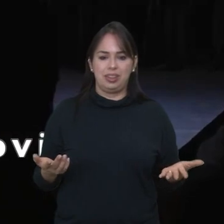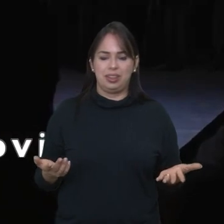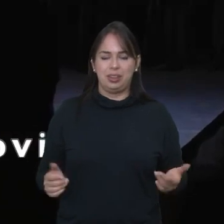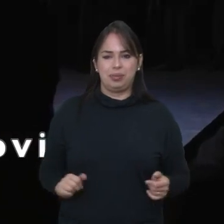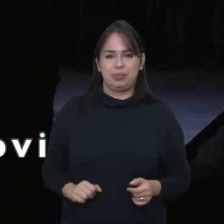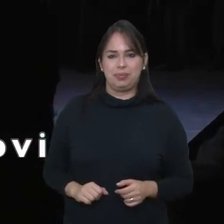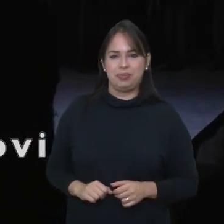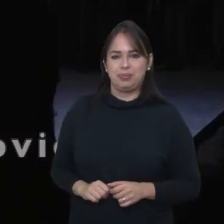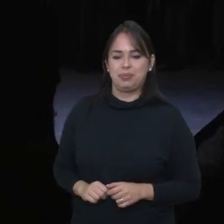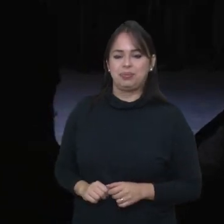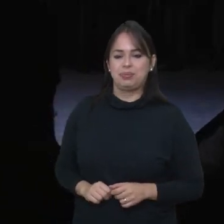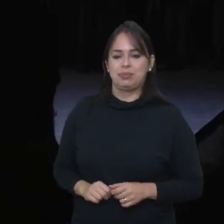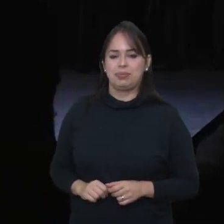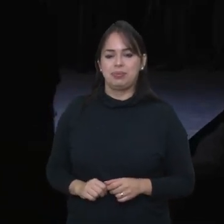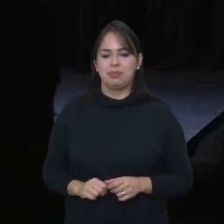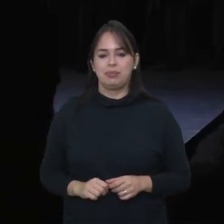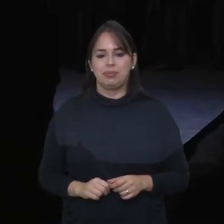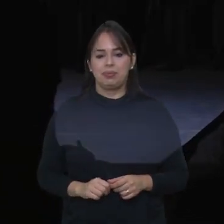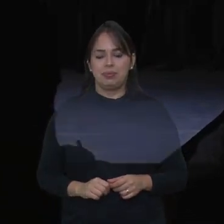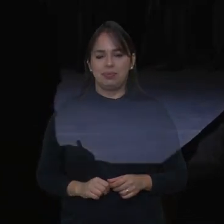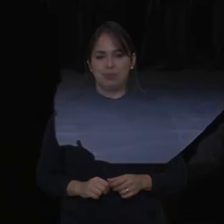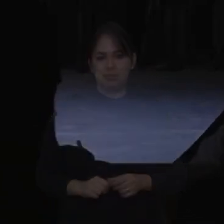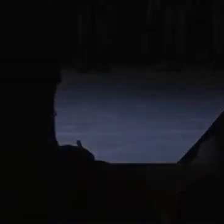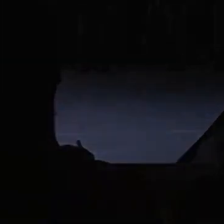É isso aí galera Tchau